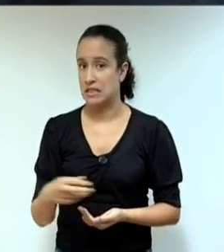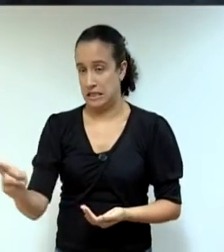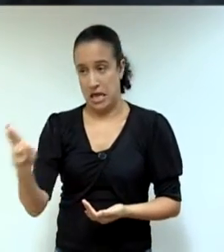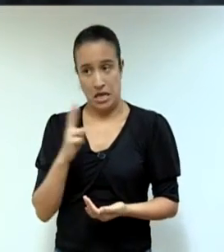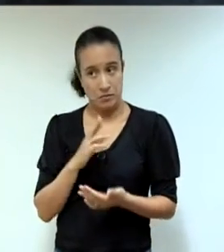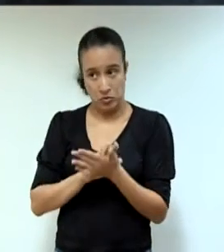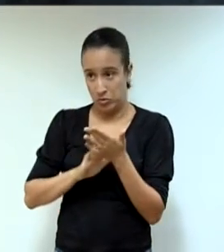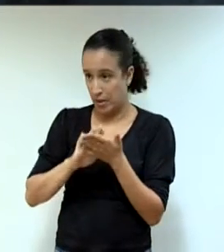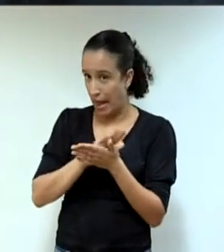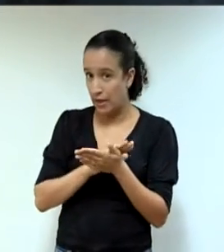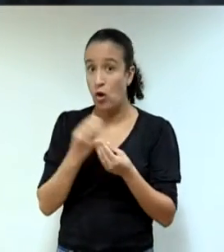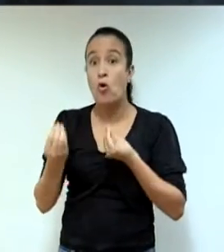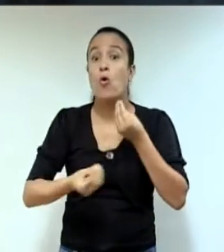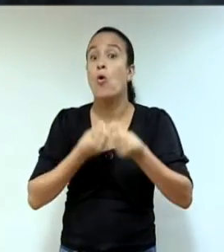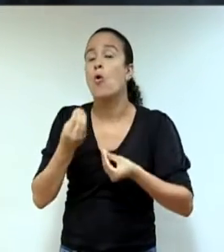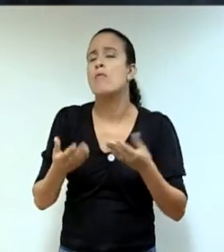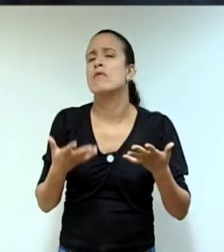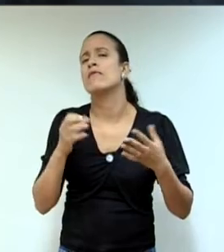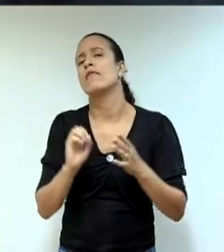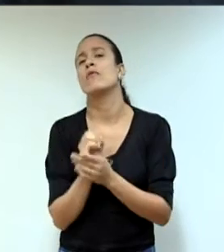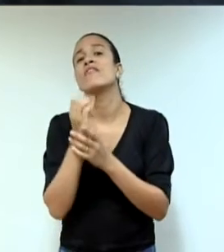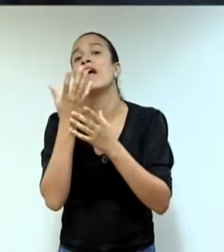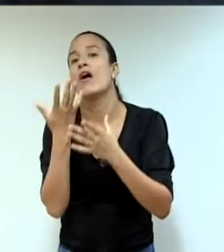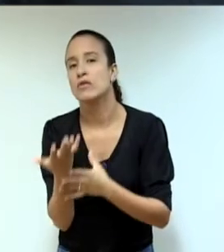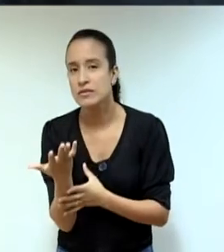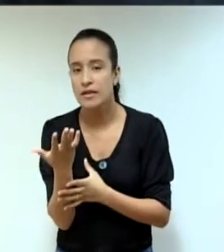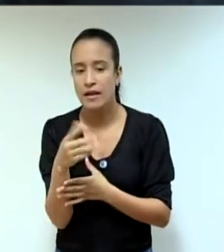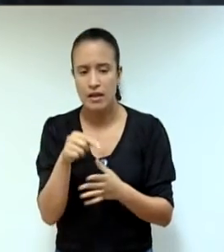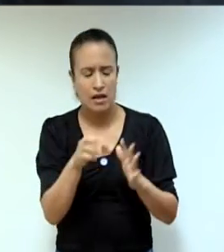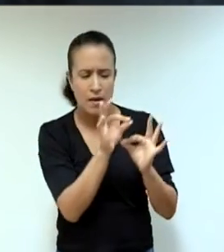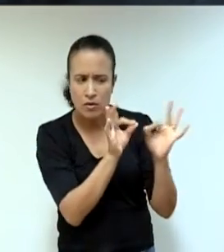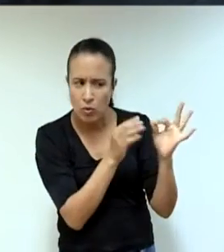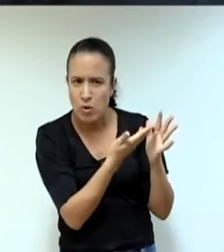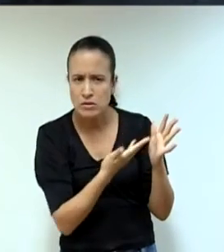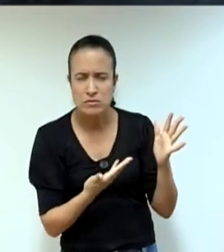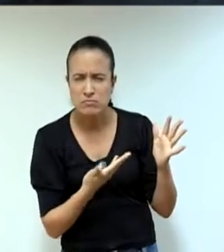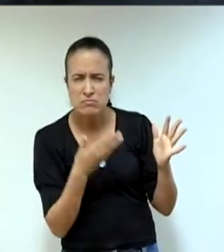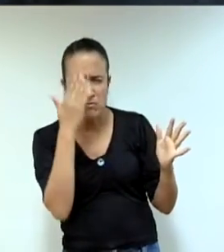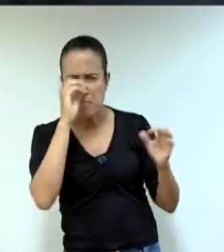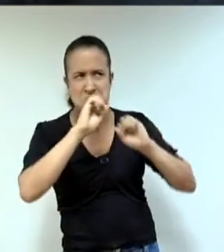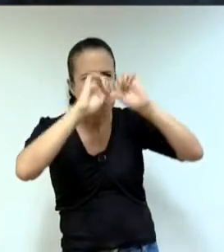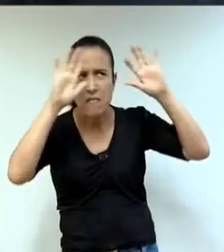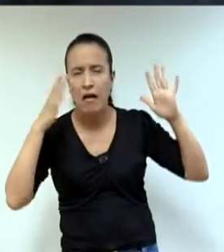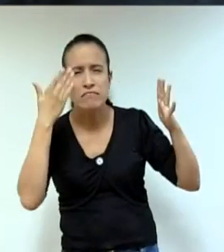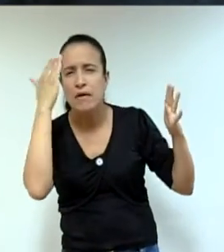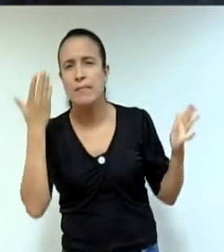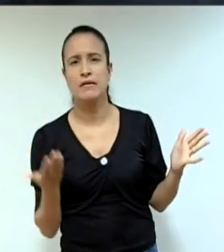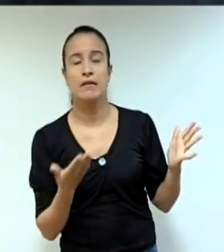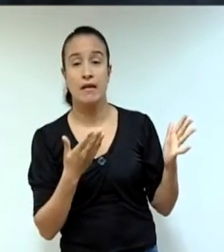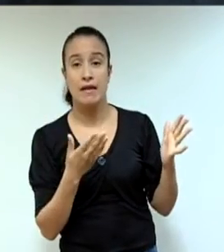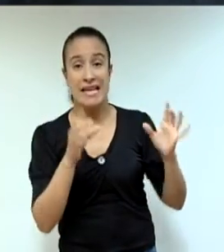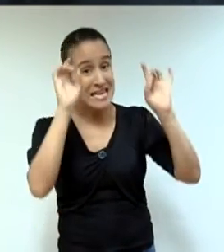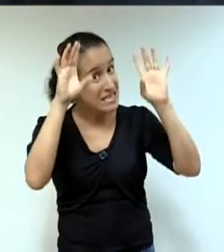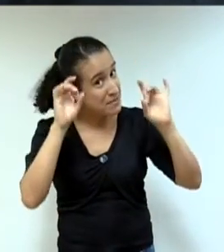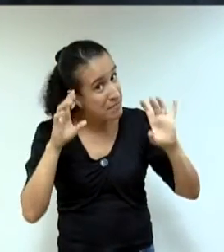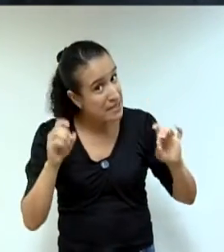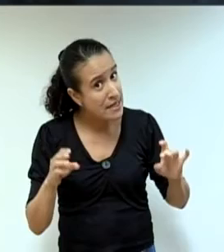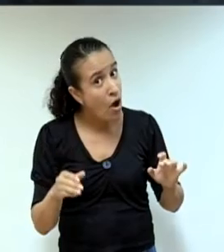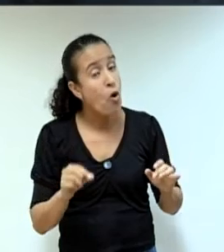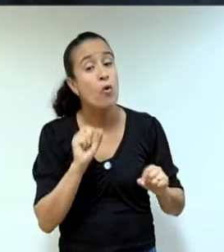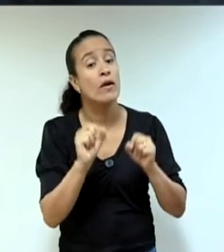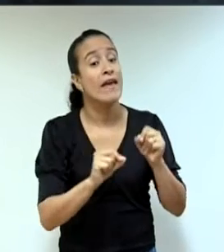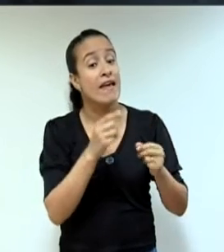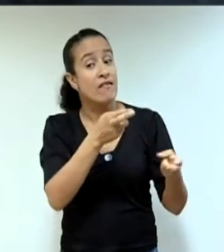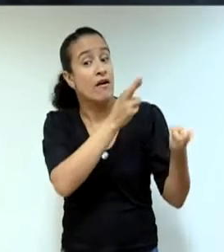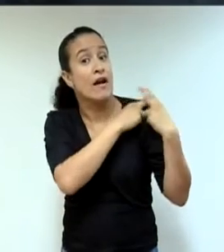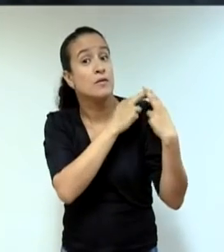os pontos que estão omissos no projeto, especialmente a questão da cobrança da dívida ativa do